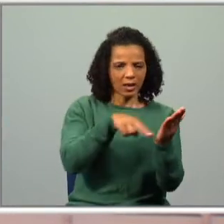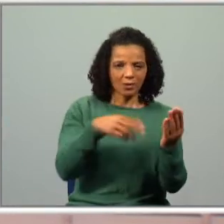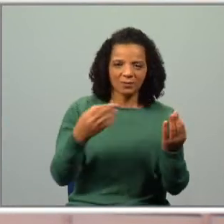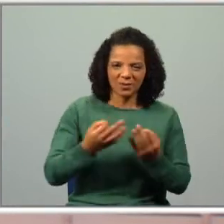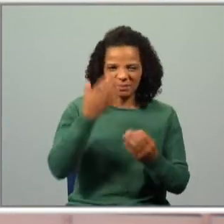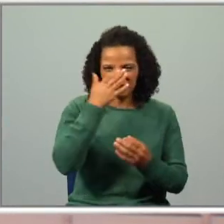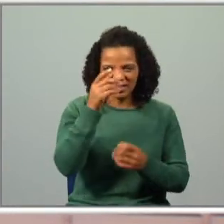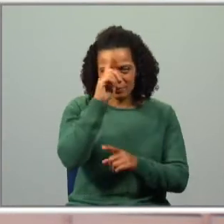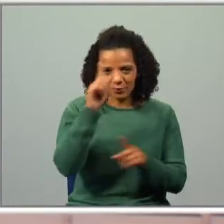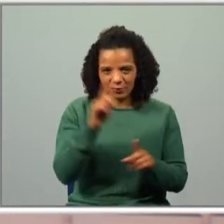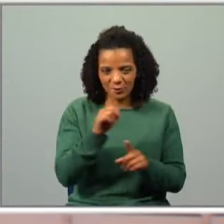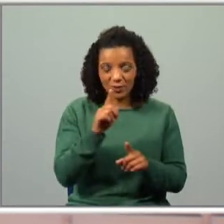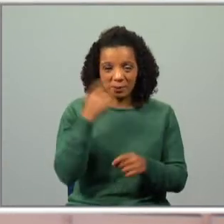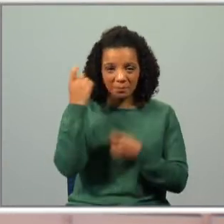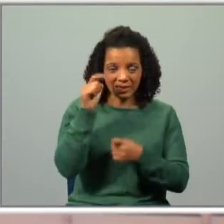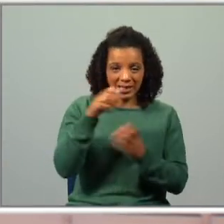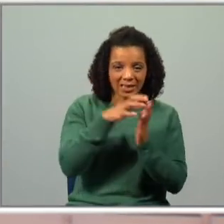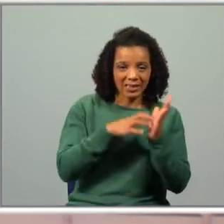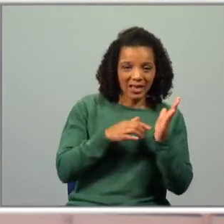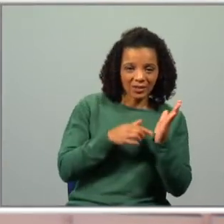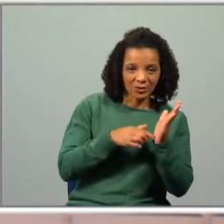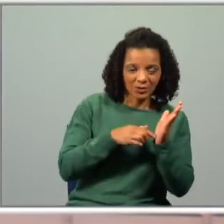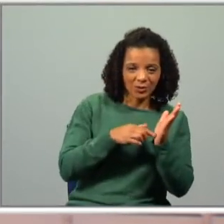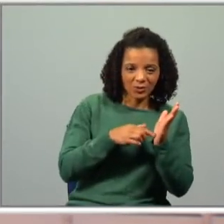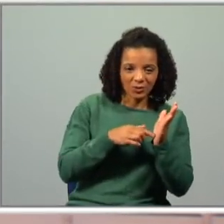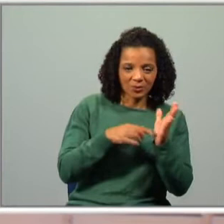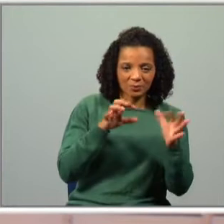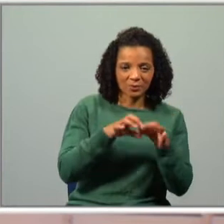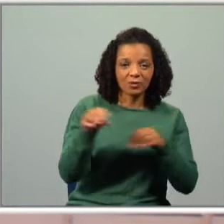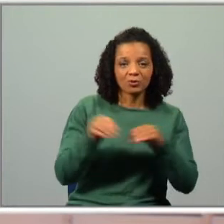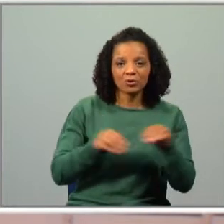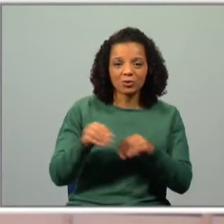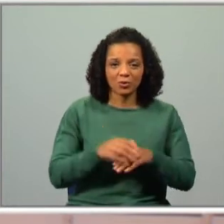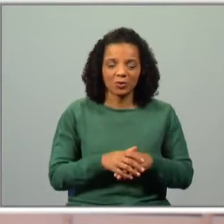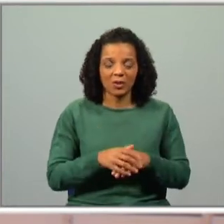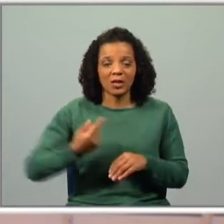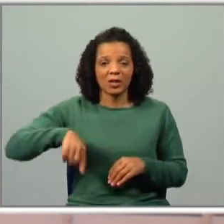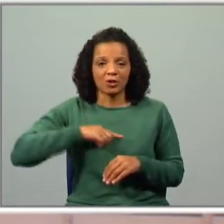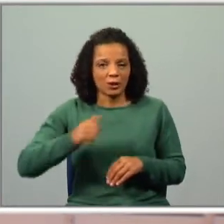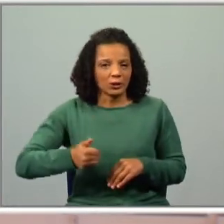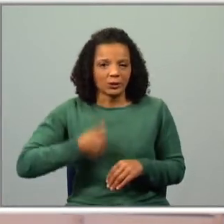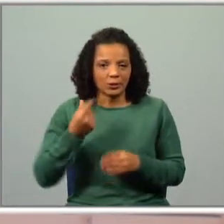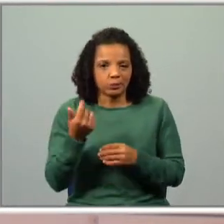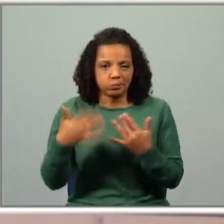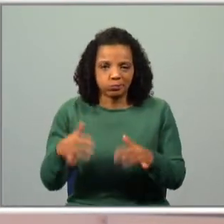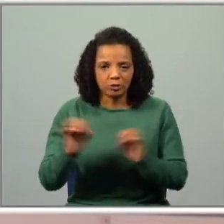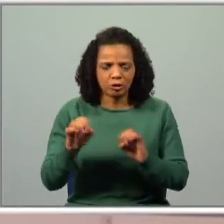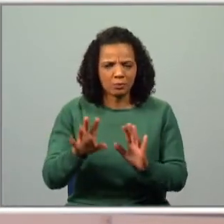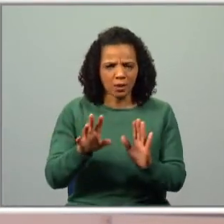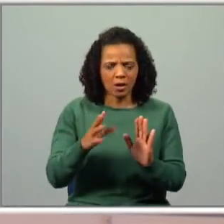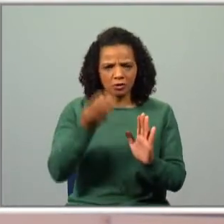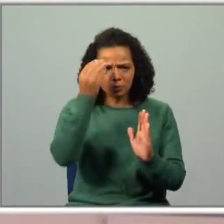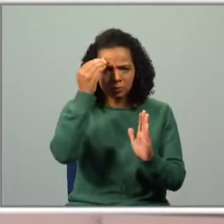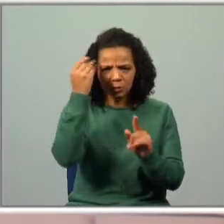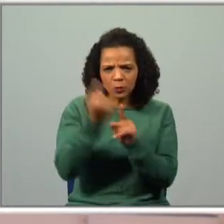professora estava já a pensar neste texto quando pensei naquele jogo. Não ficámos milionários, mas ficámos superliterários porque